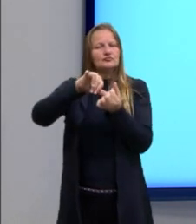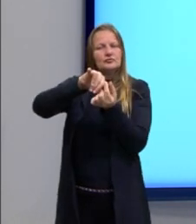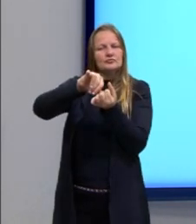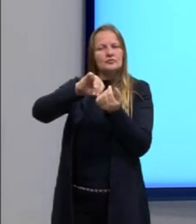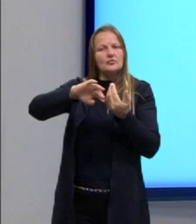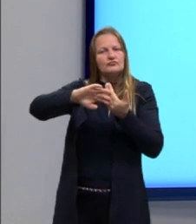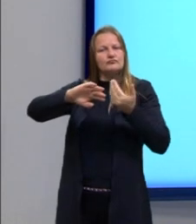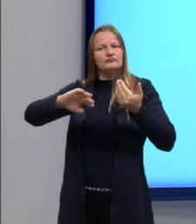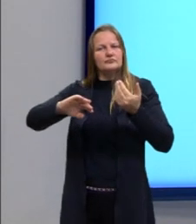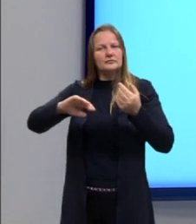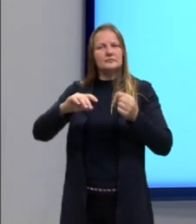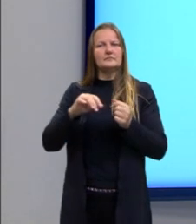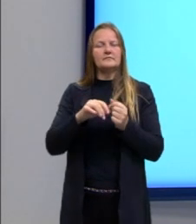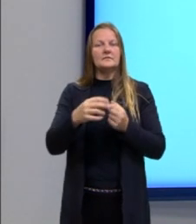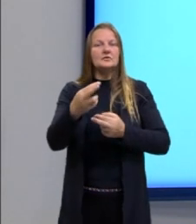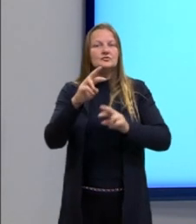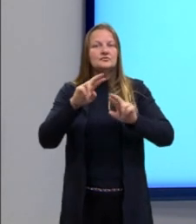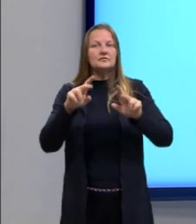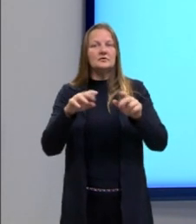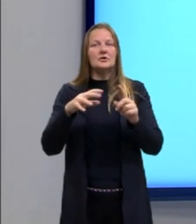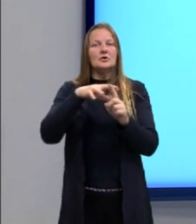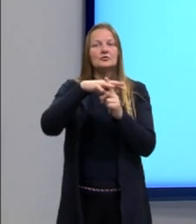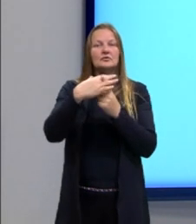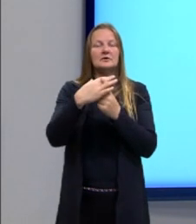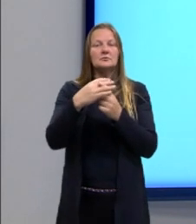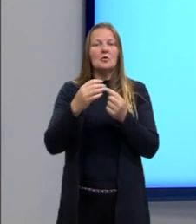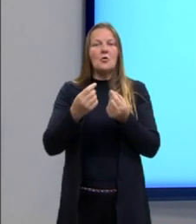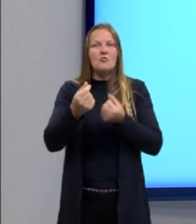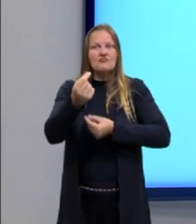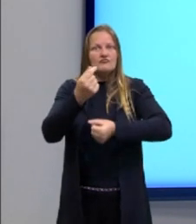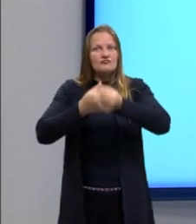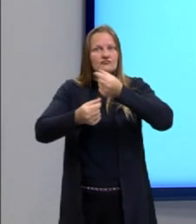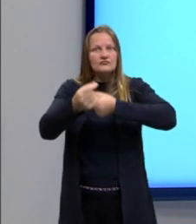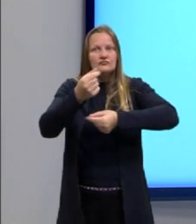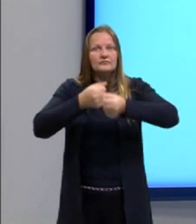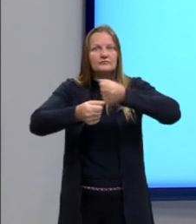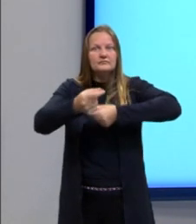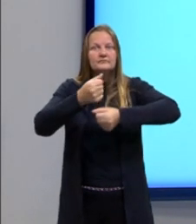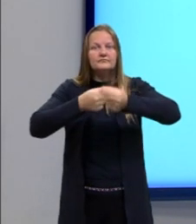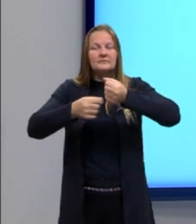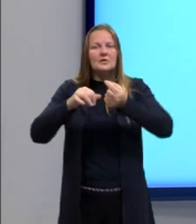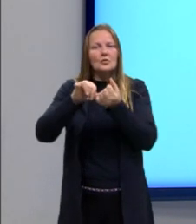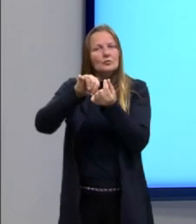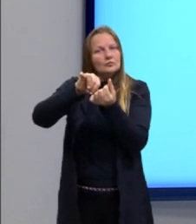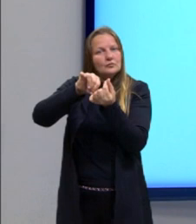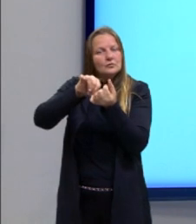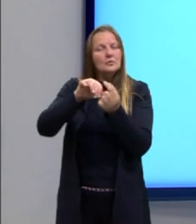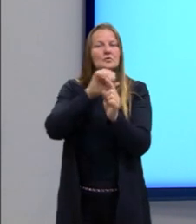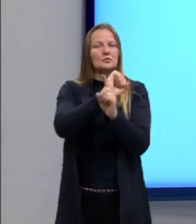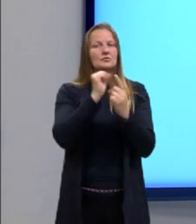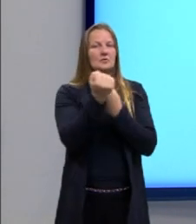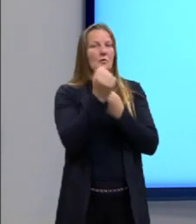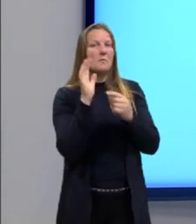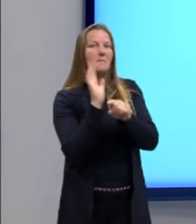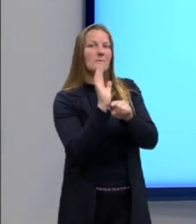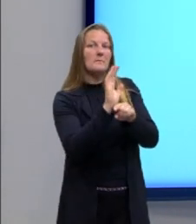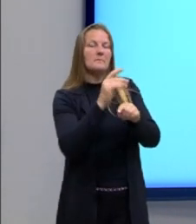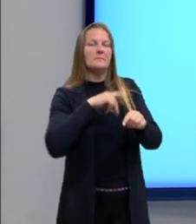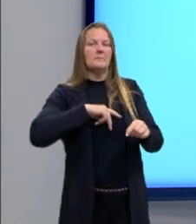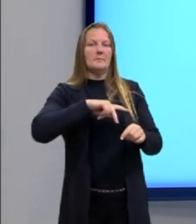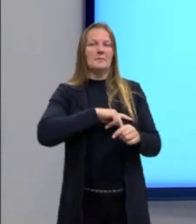ficam nessa questão antagônica. Já o socialismo de mercado, ele tem a parte social, né, a parte